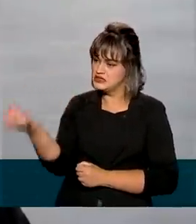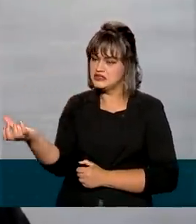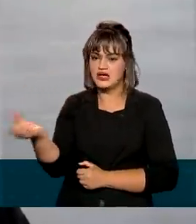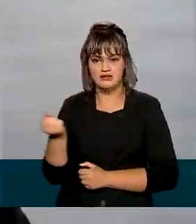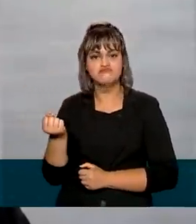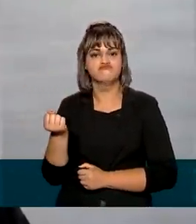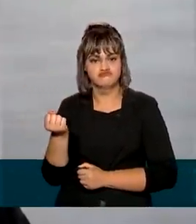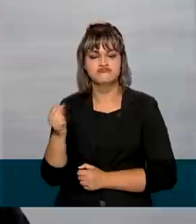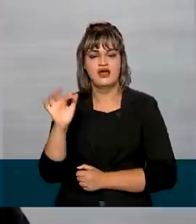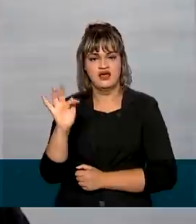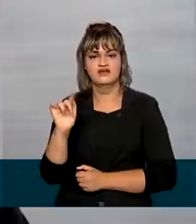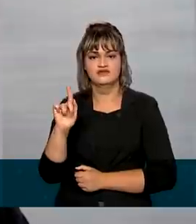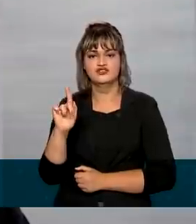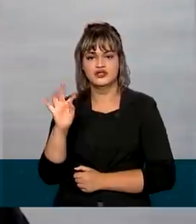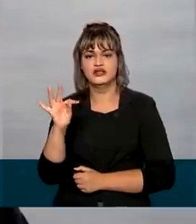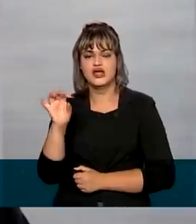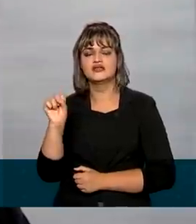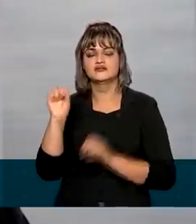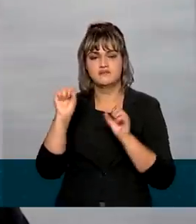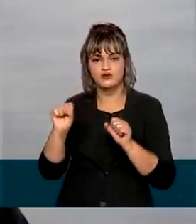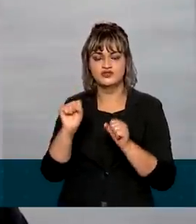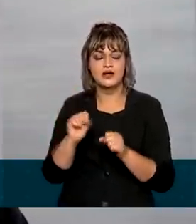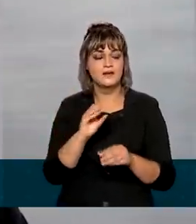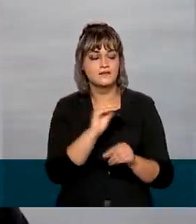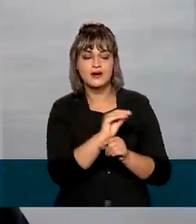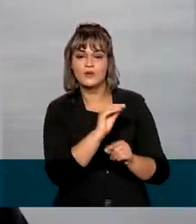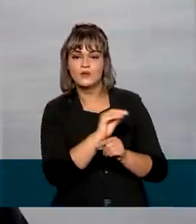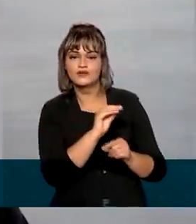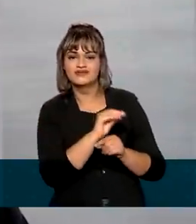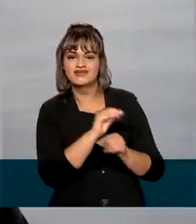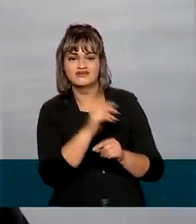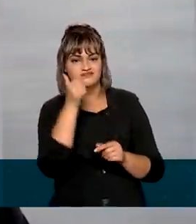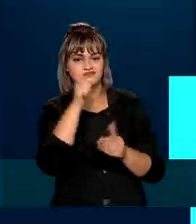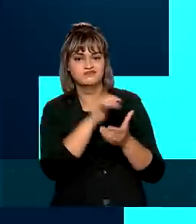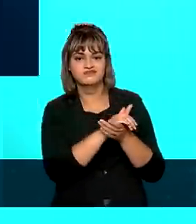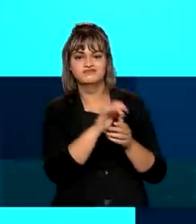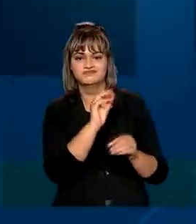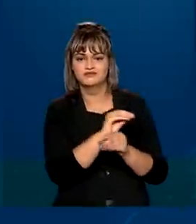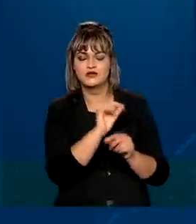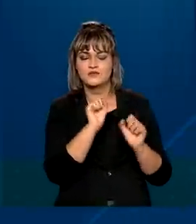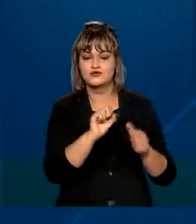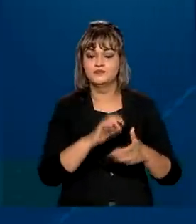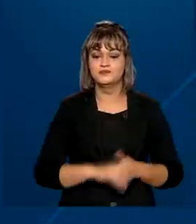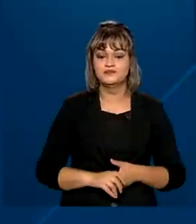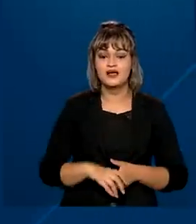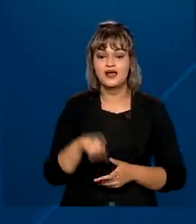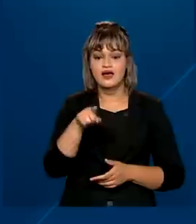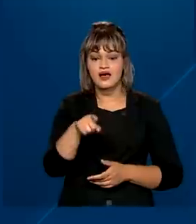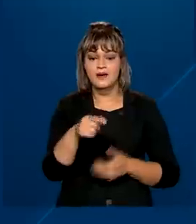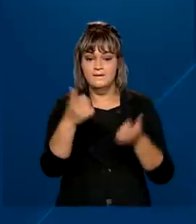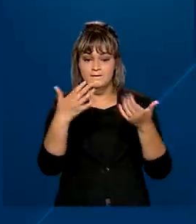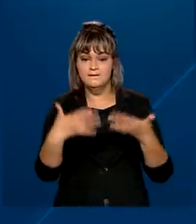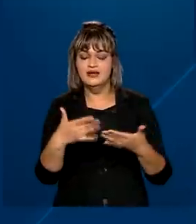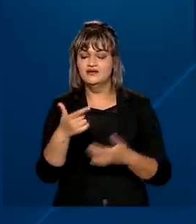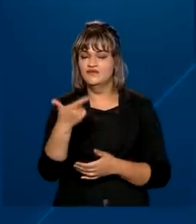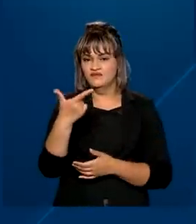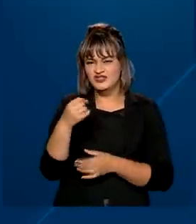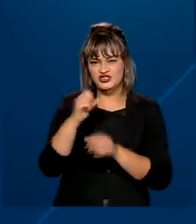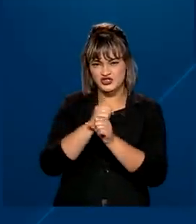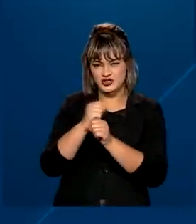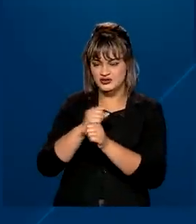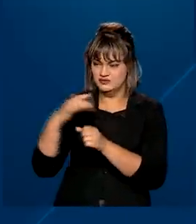autorizado ele sacar esse fundo para justamente tentar cobrir os gastos do tratamento. Nos últimos 20 anos, mais de